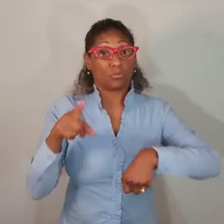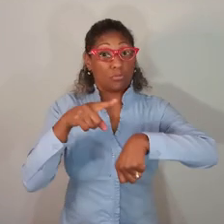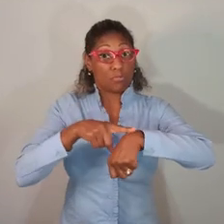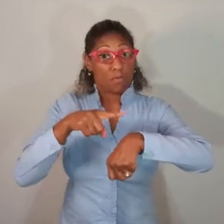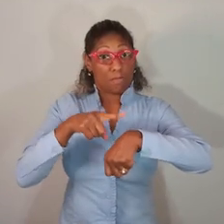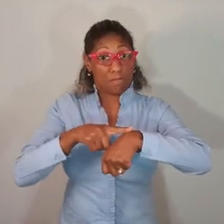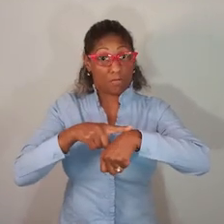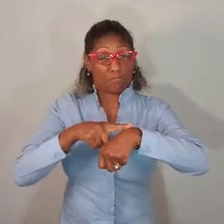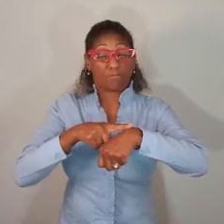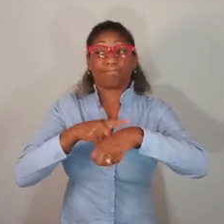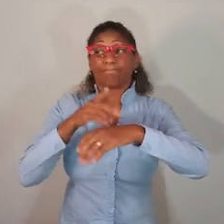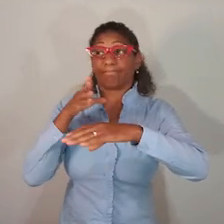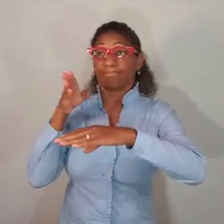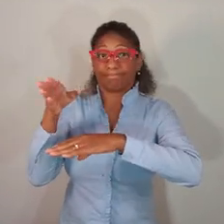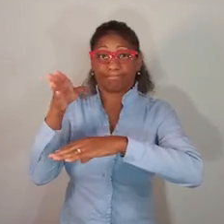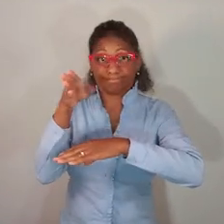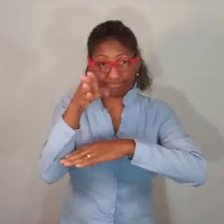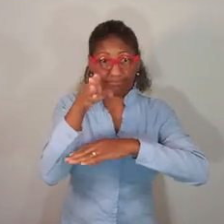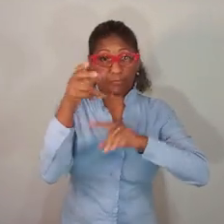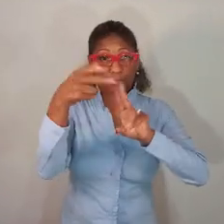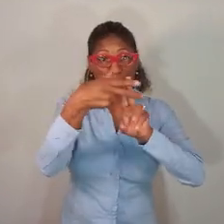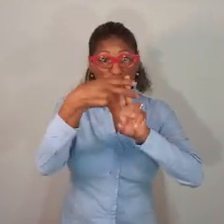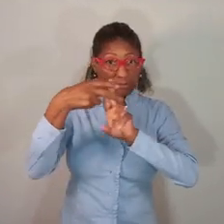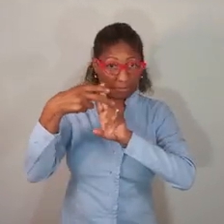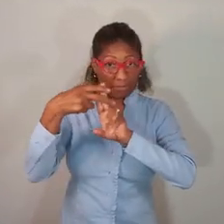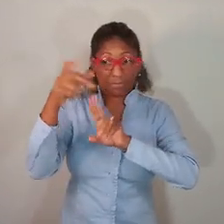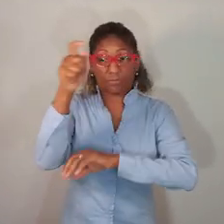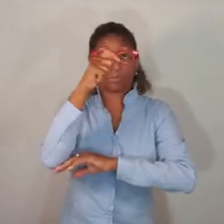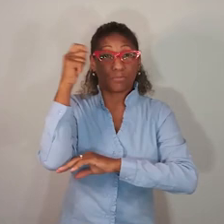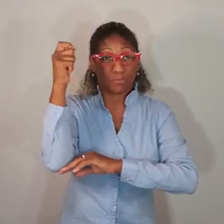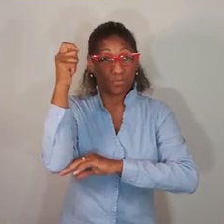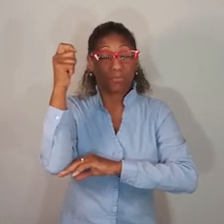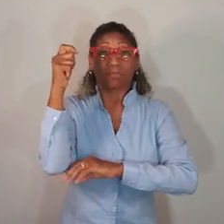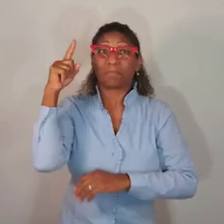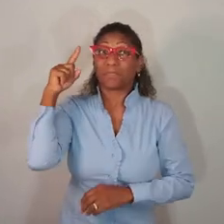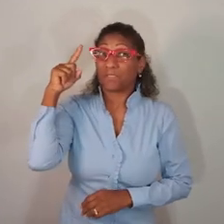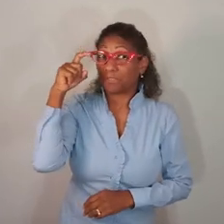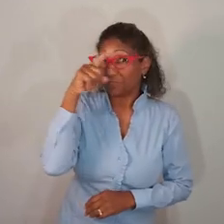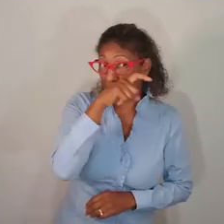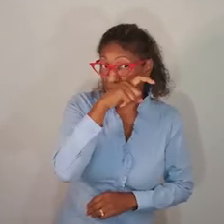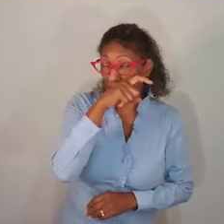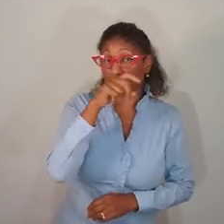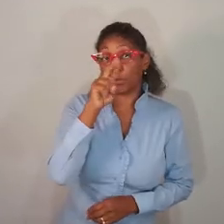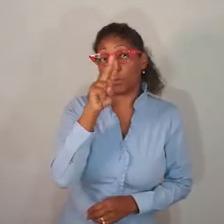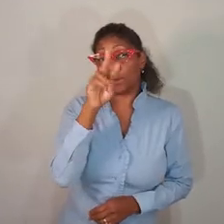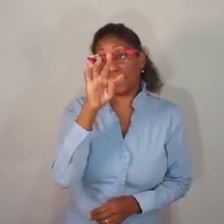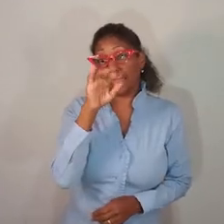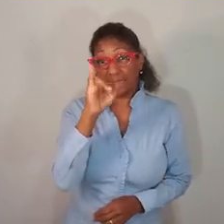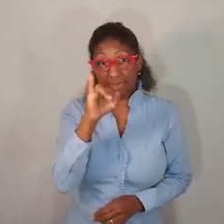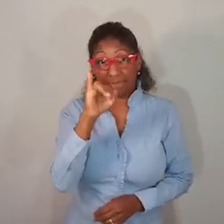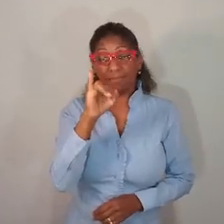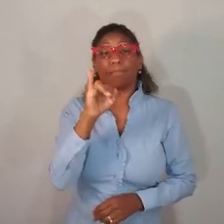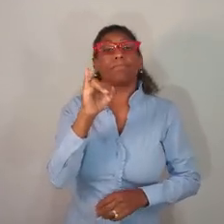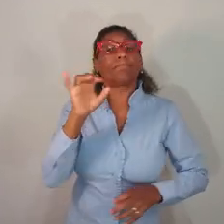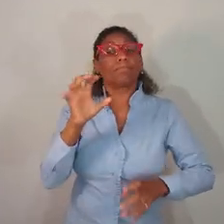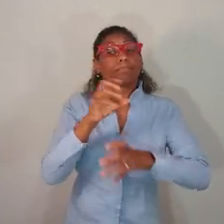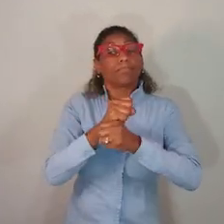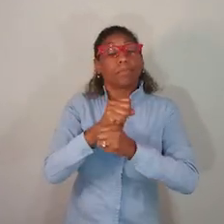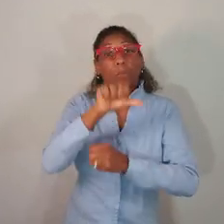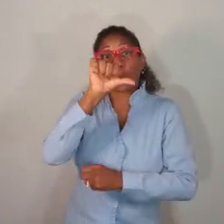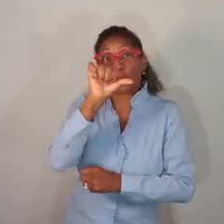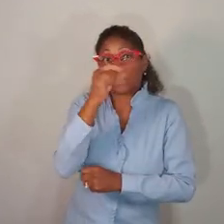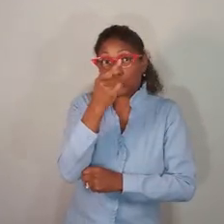Neste momento, a capacidade de atendimento do sistema de saúde gaúcho é crítica. As UTIs registram mais de